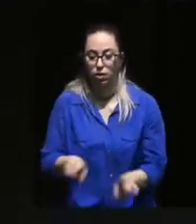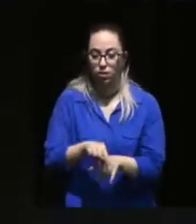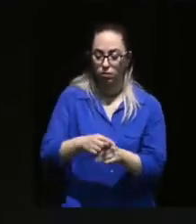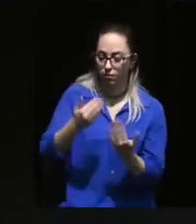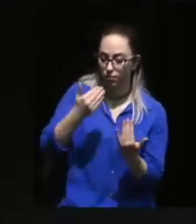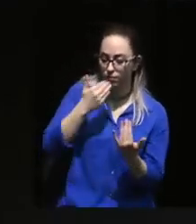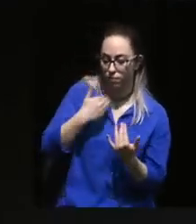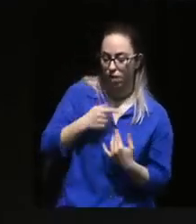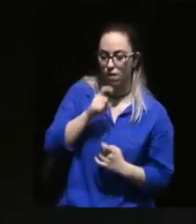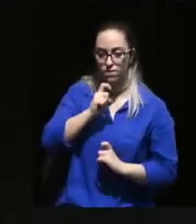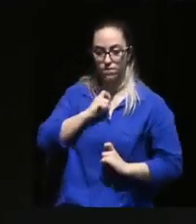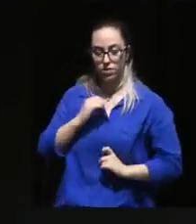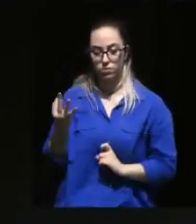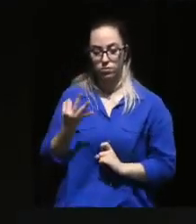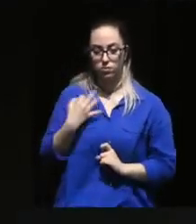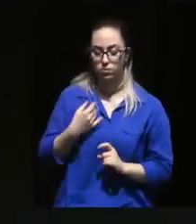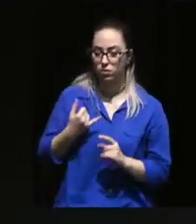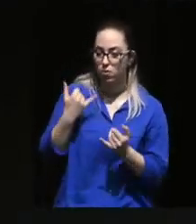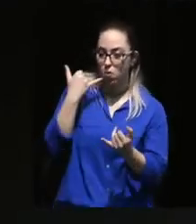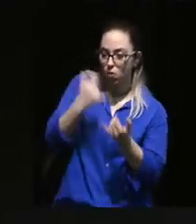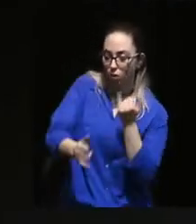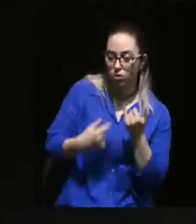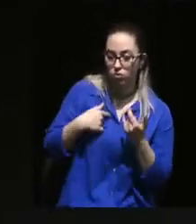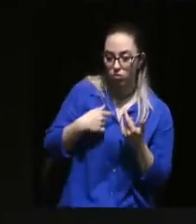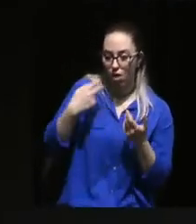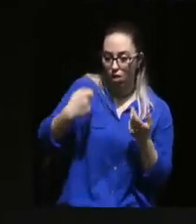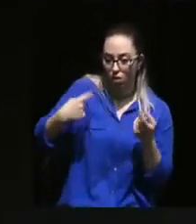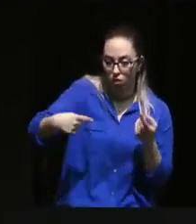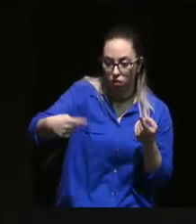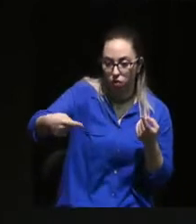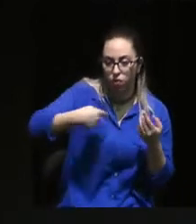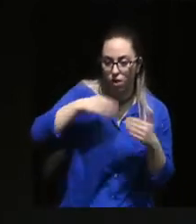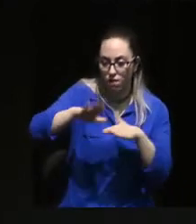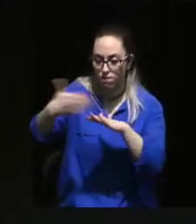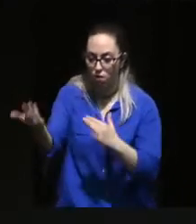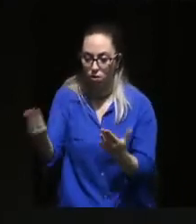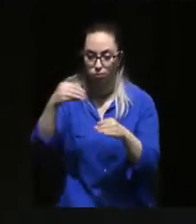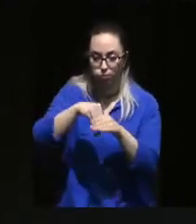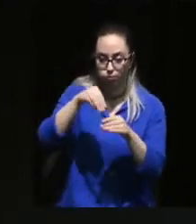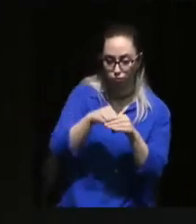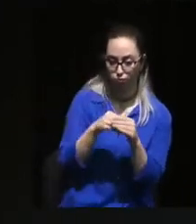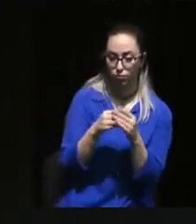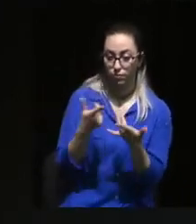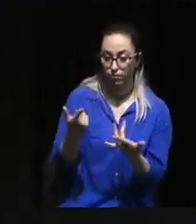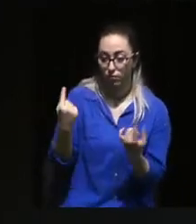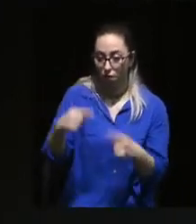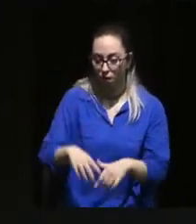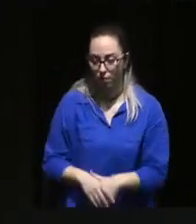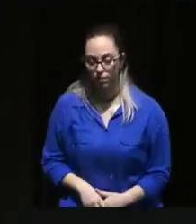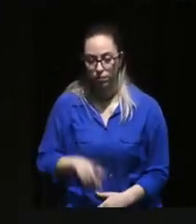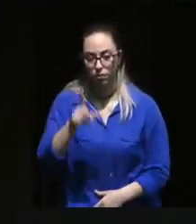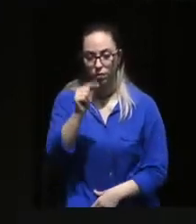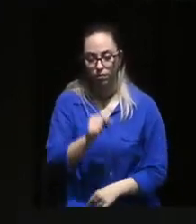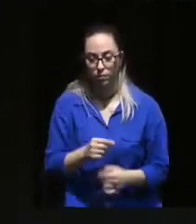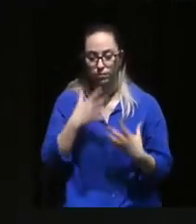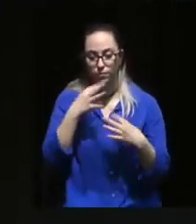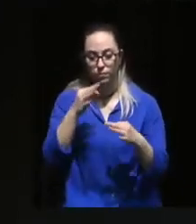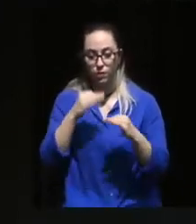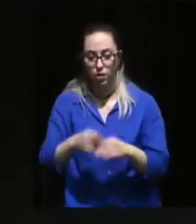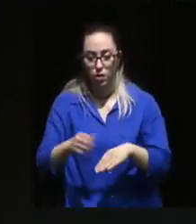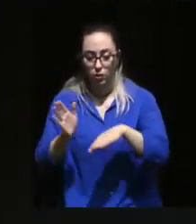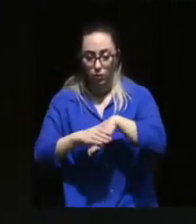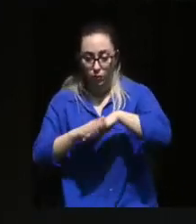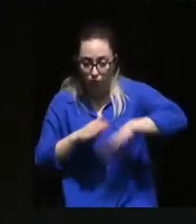de nos alertar para os permanentes riscos internos e externos da amniácia constante à liberdade e aos Estados livres. A normalização e o crescimento da extrema